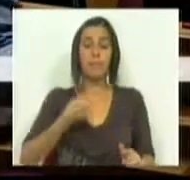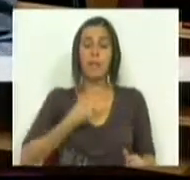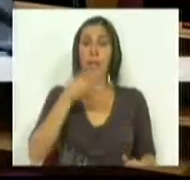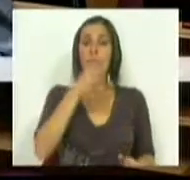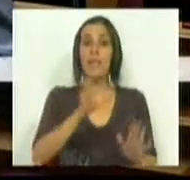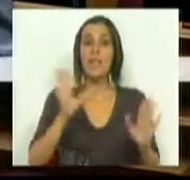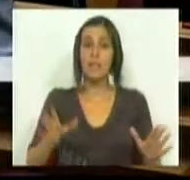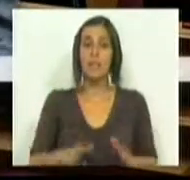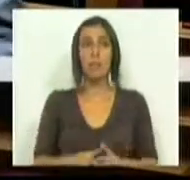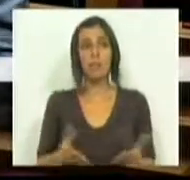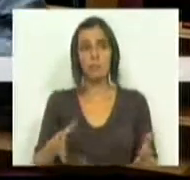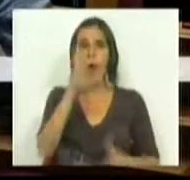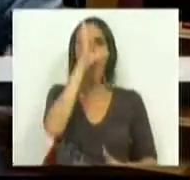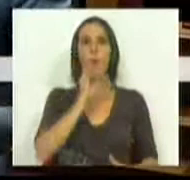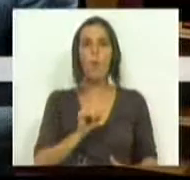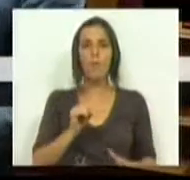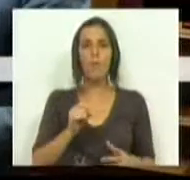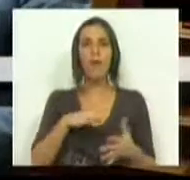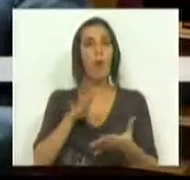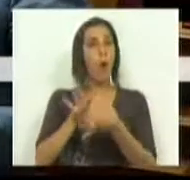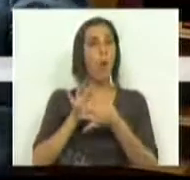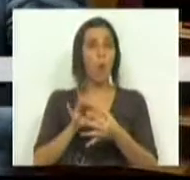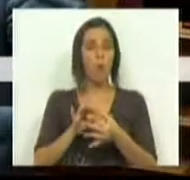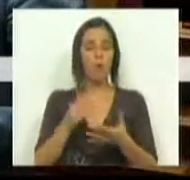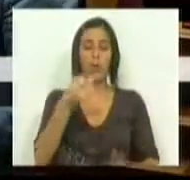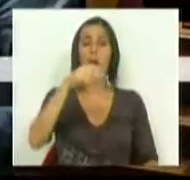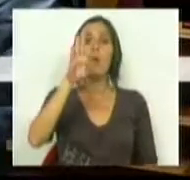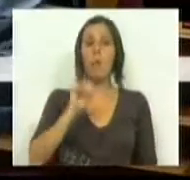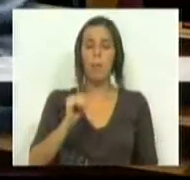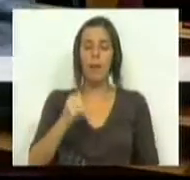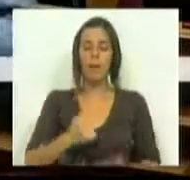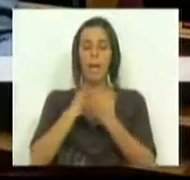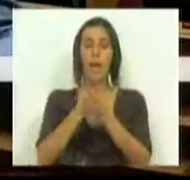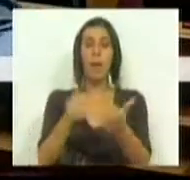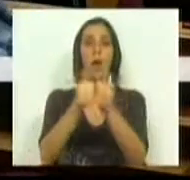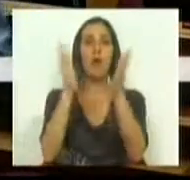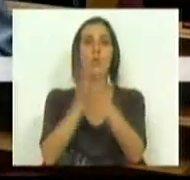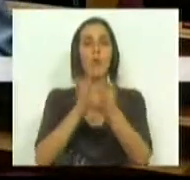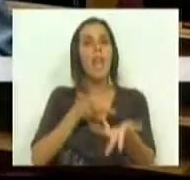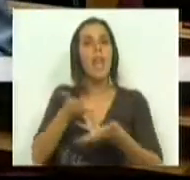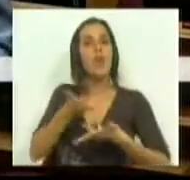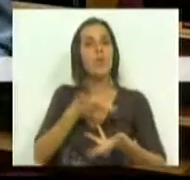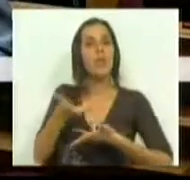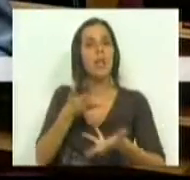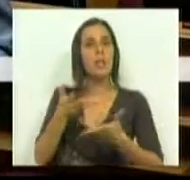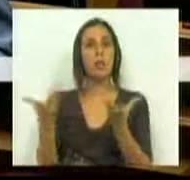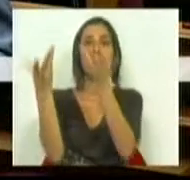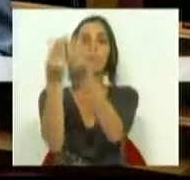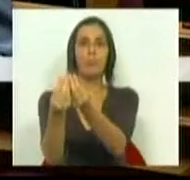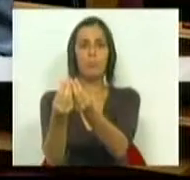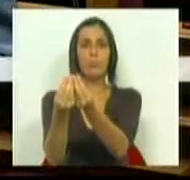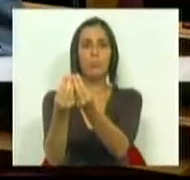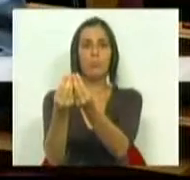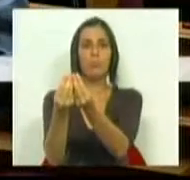também dizer-lhe que o Governo contará com o PS para apoiar em todas as negociações junto